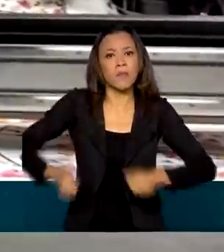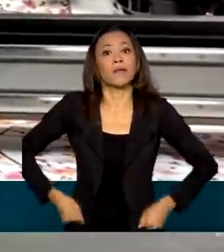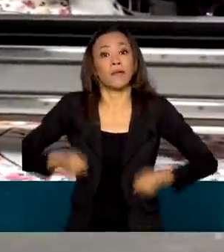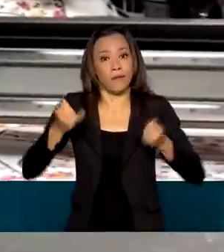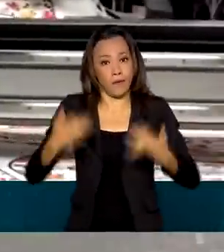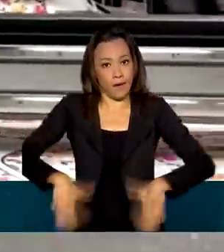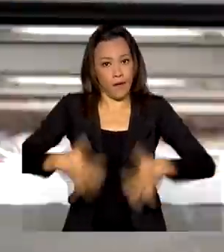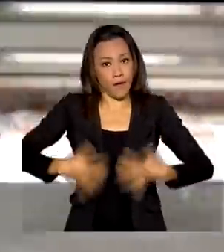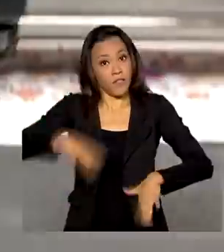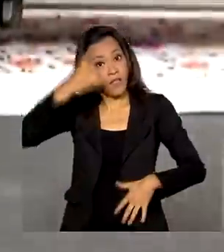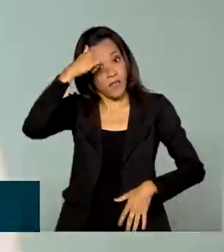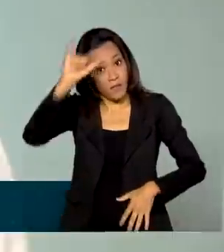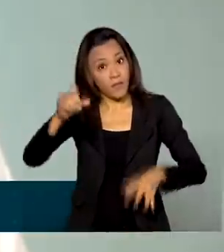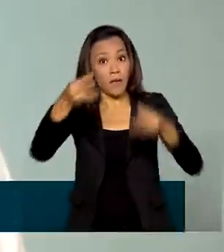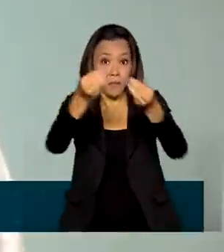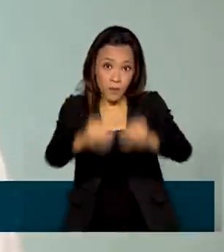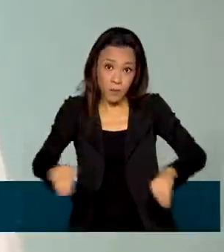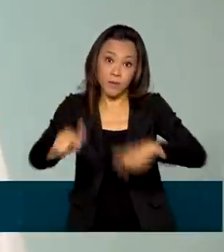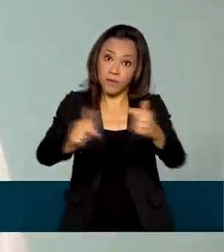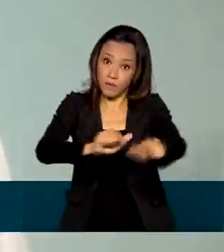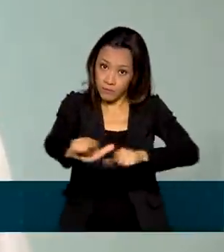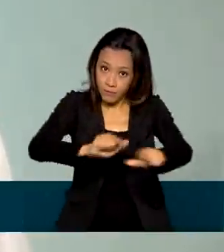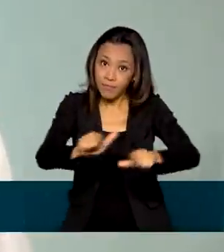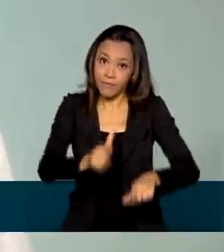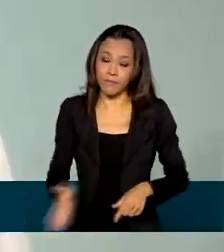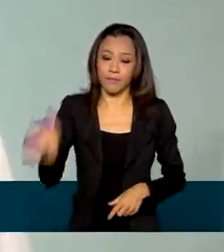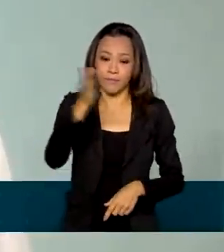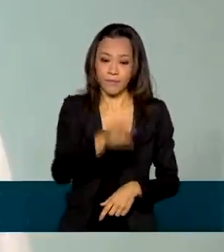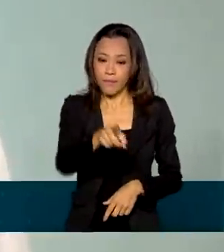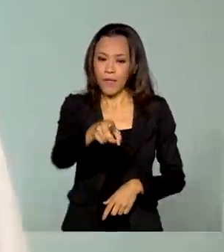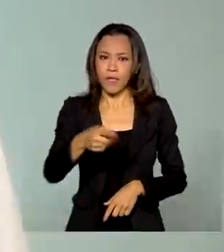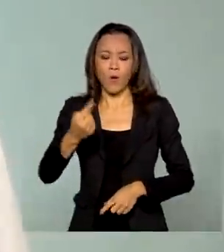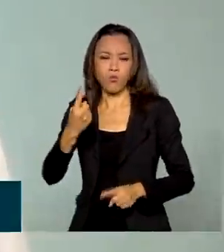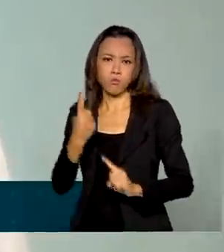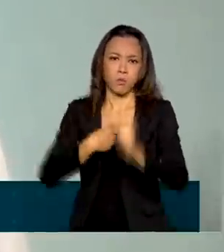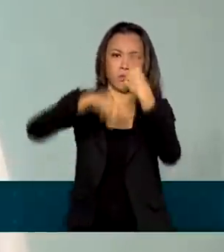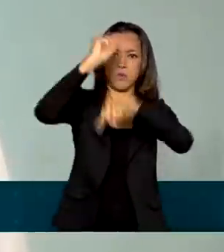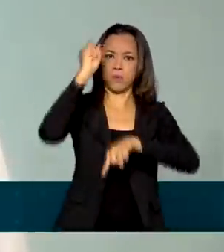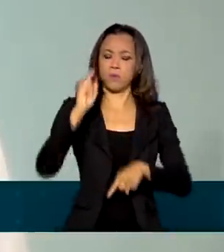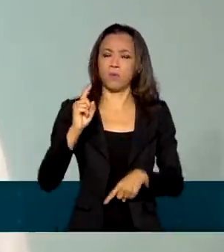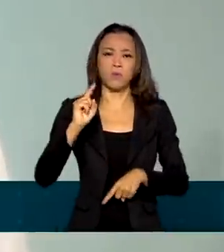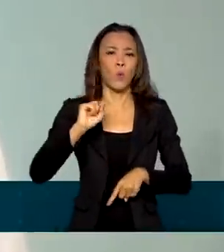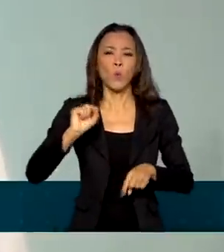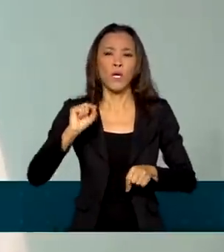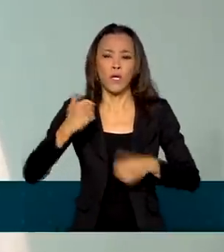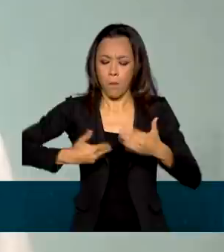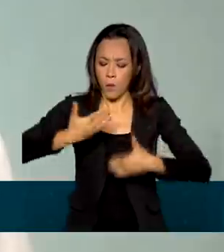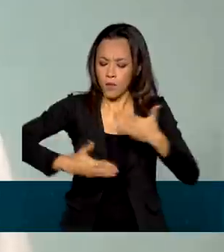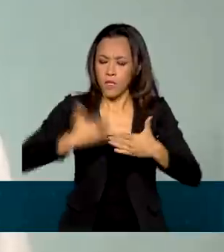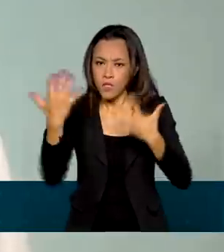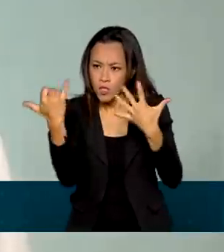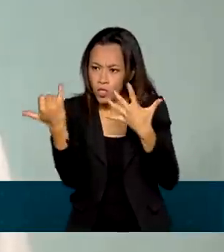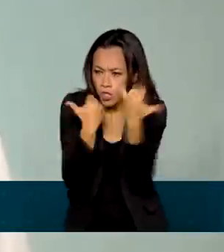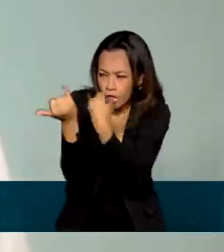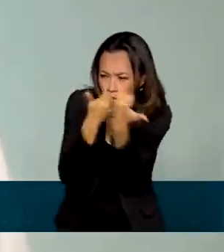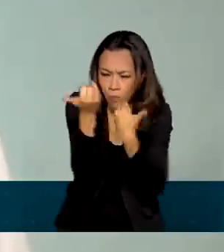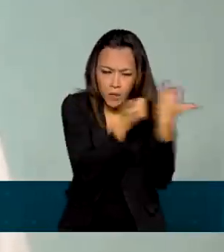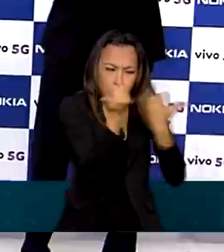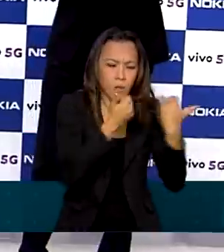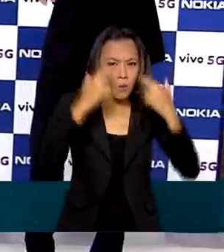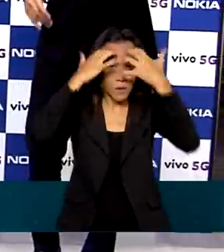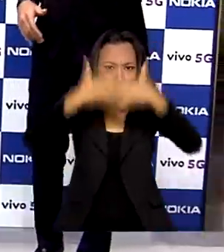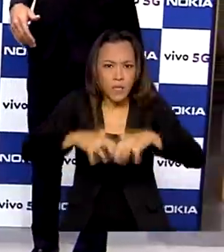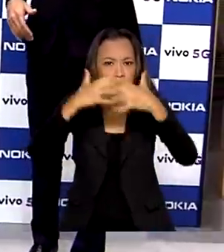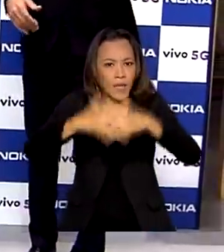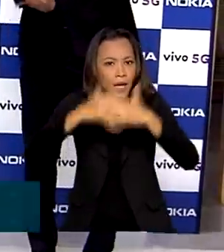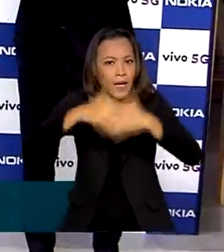evitar acidentes de trabalho. Dá um salto de velocidade no processo de informações, de análise e de tomada de decisão também.